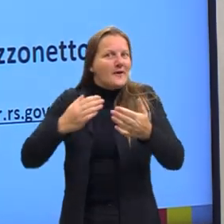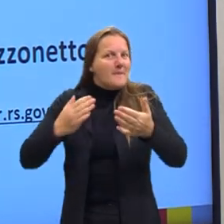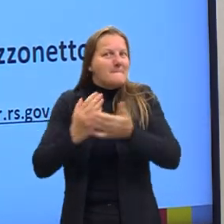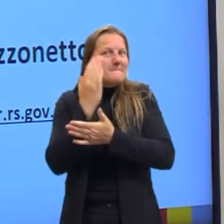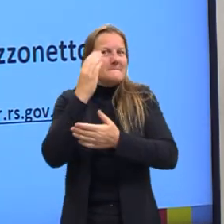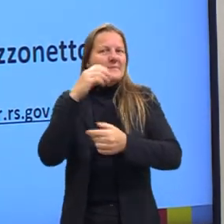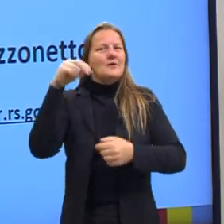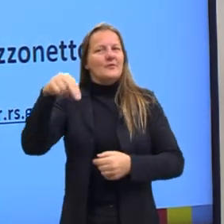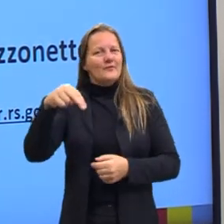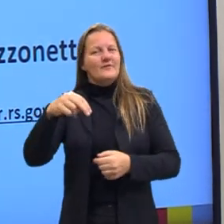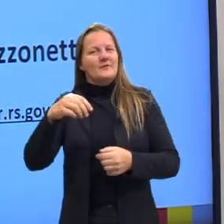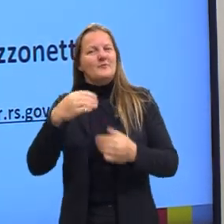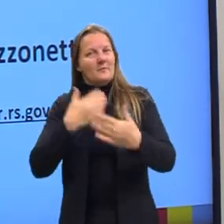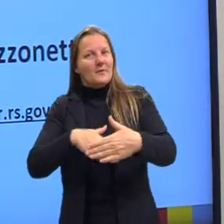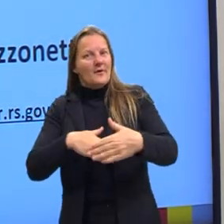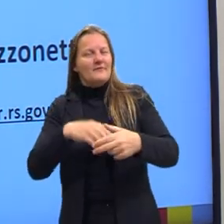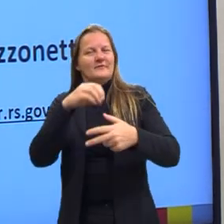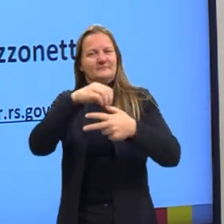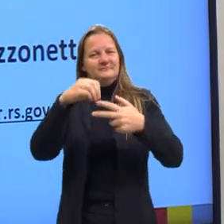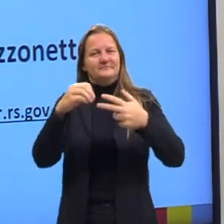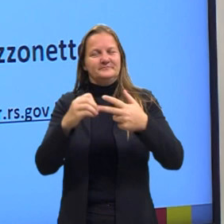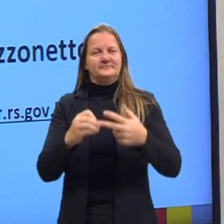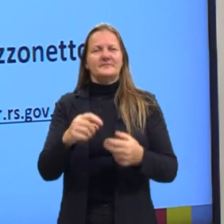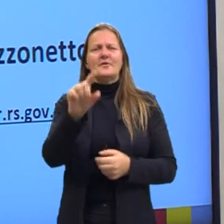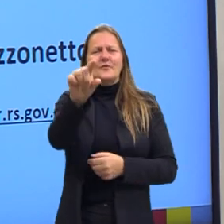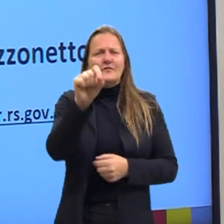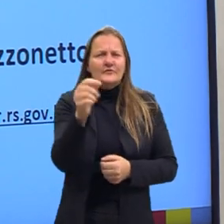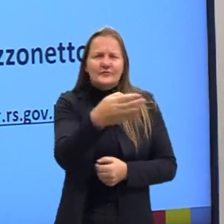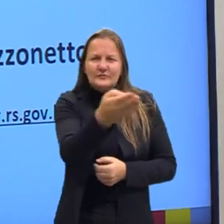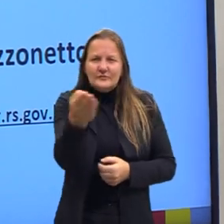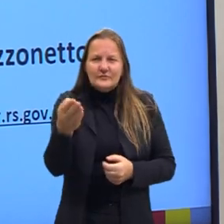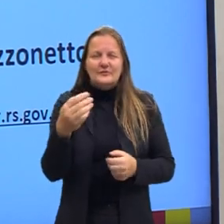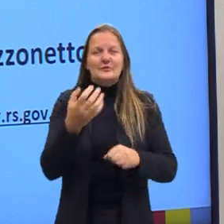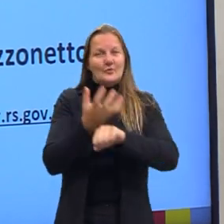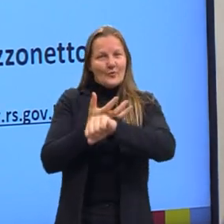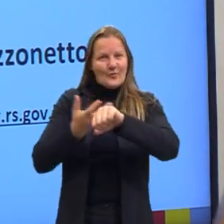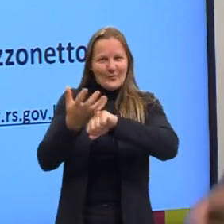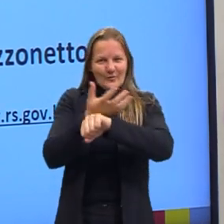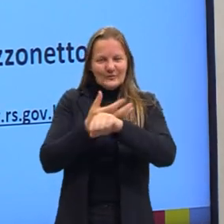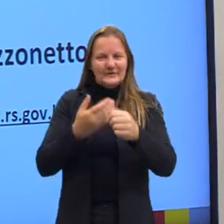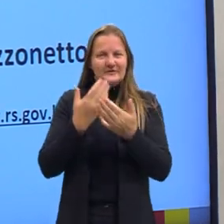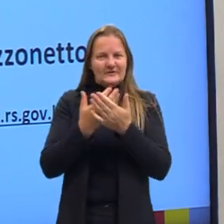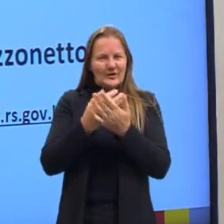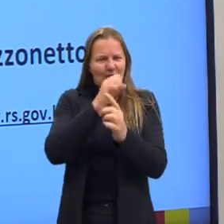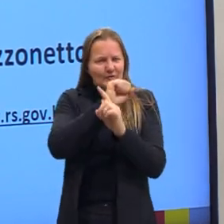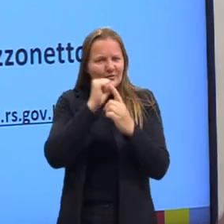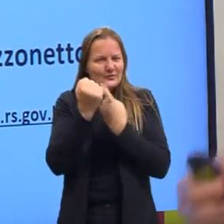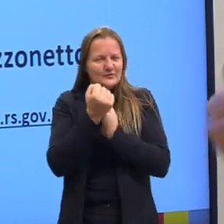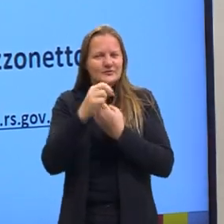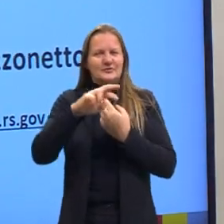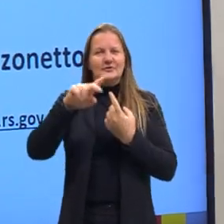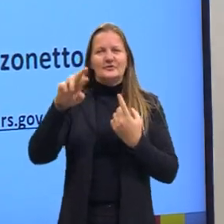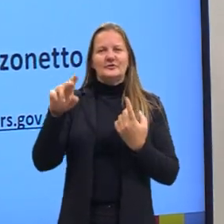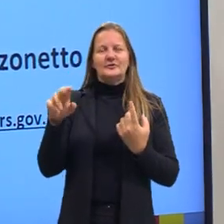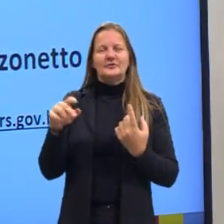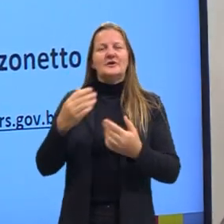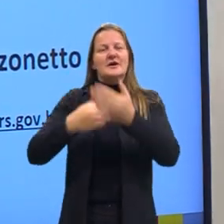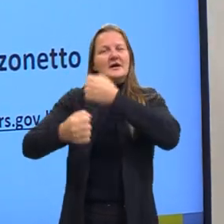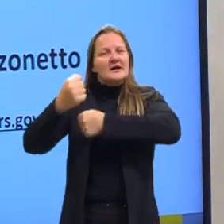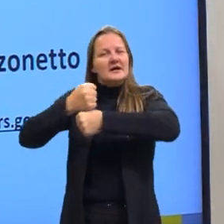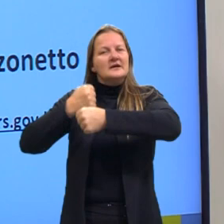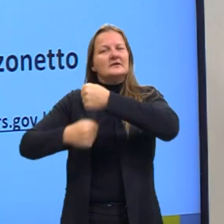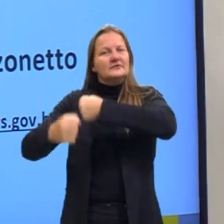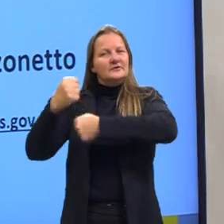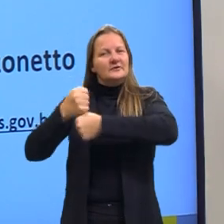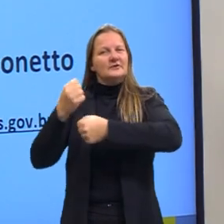em novembro deste ano. Eu te convido também para você assistir as demais aulas de sociologia dos anos anteriores